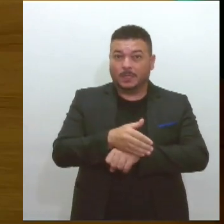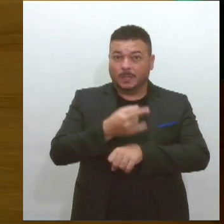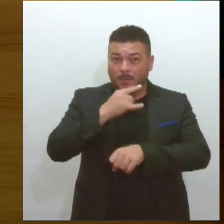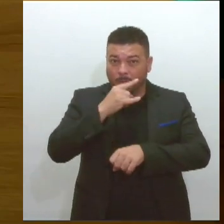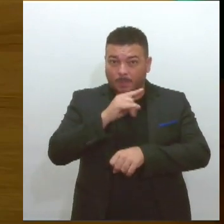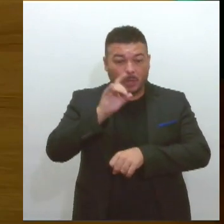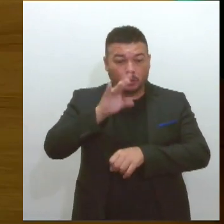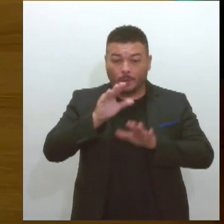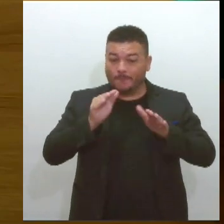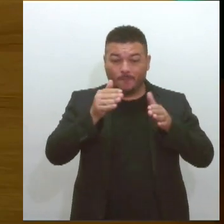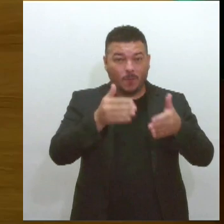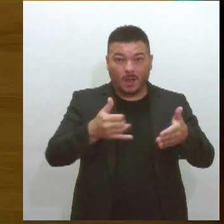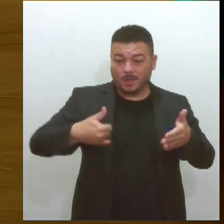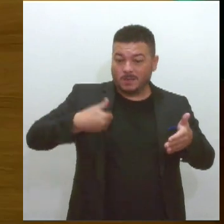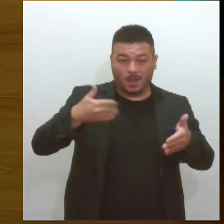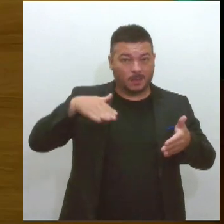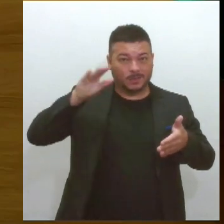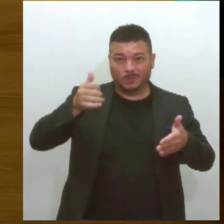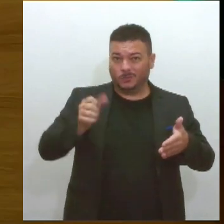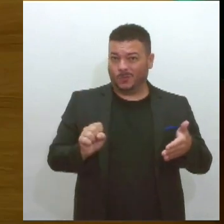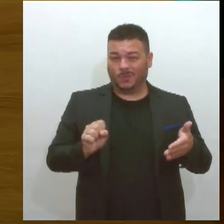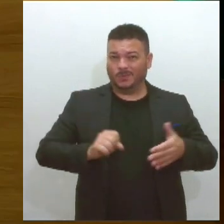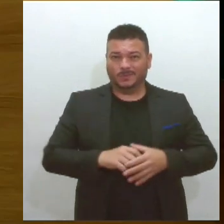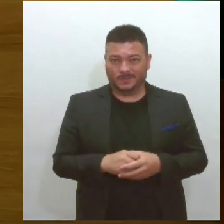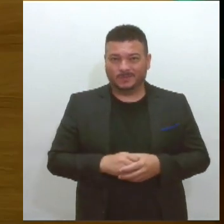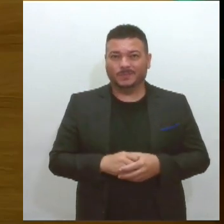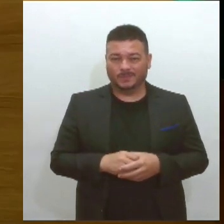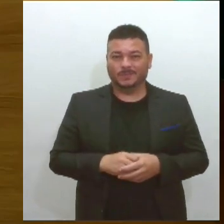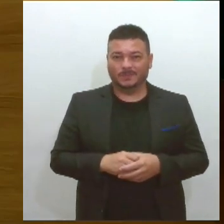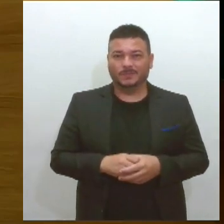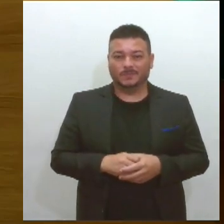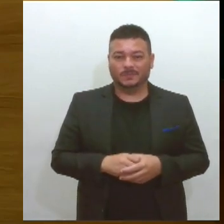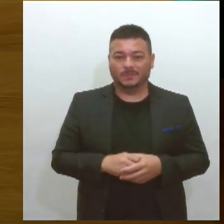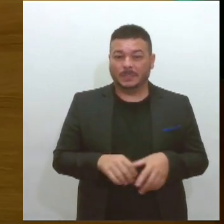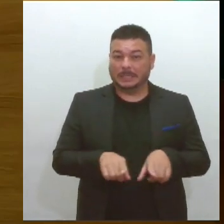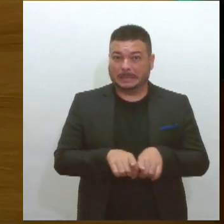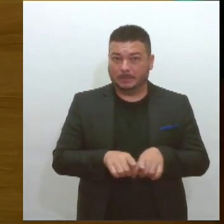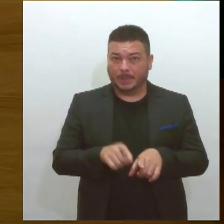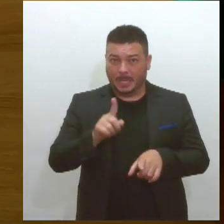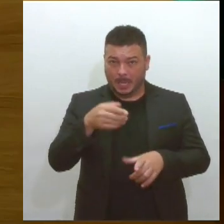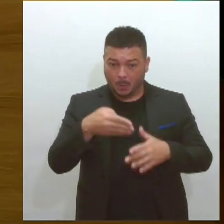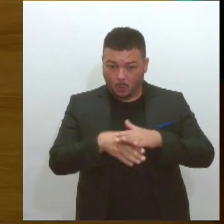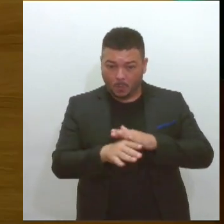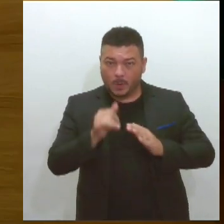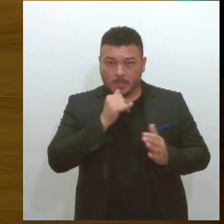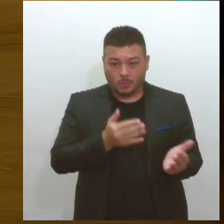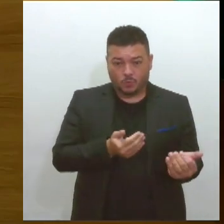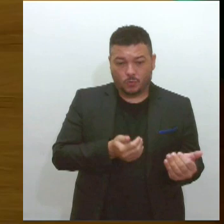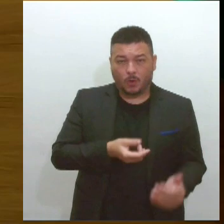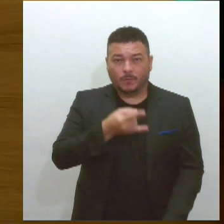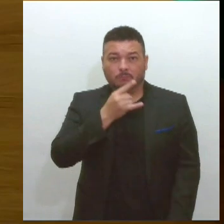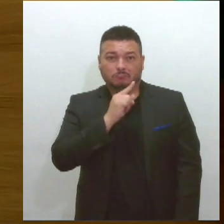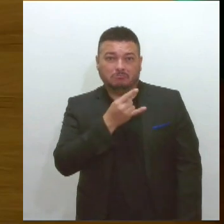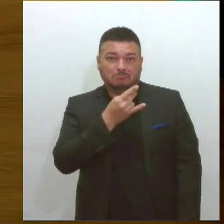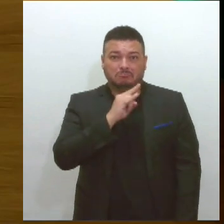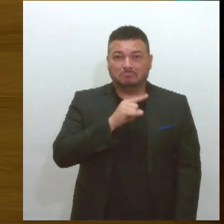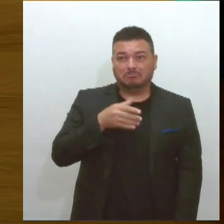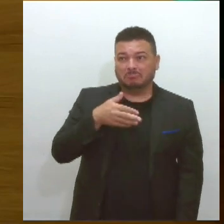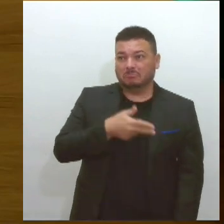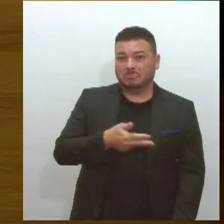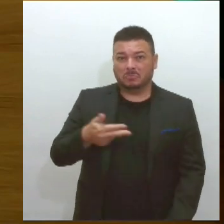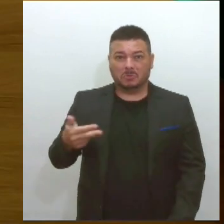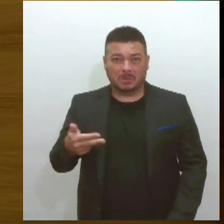socialmente mais bem aceito, em idades mais precoces. E não era incomum encontrar um jovem, adolescente que era oferecido qualquer bebida alcoólica,